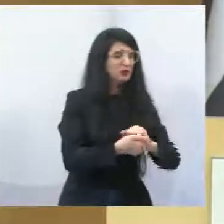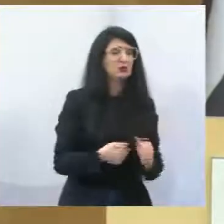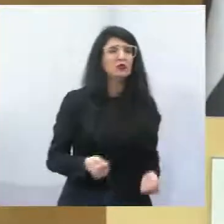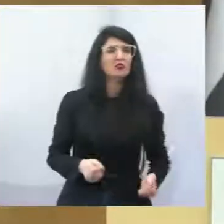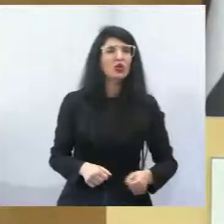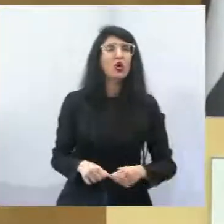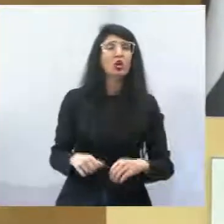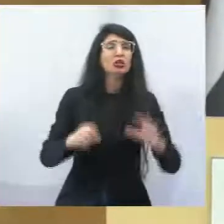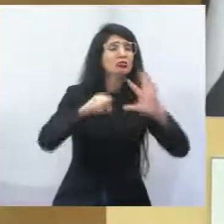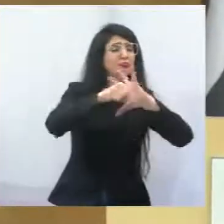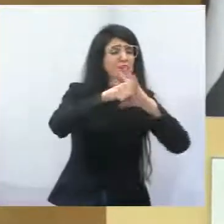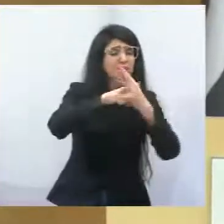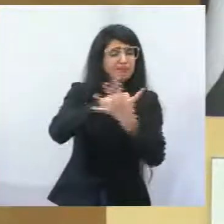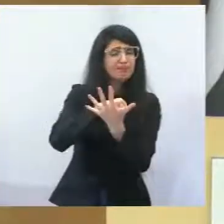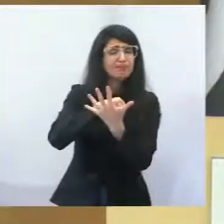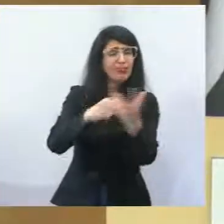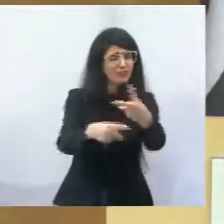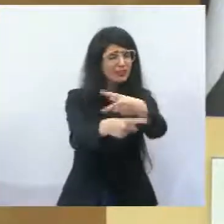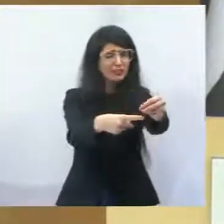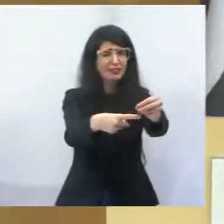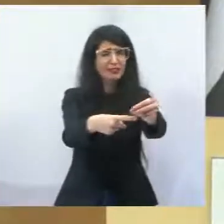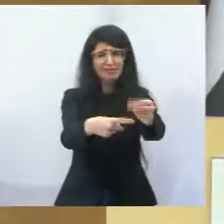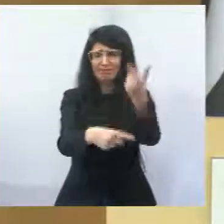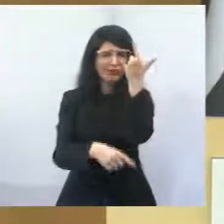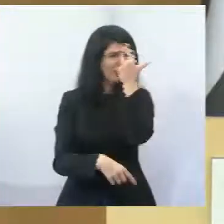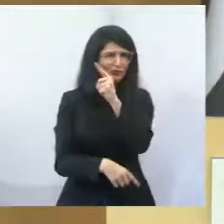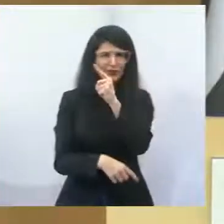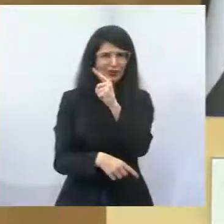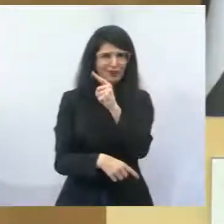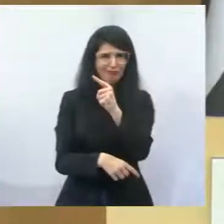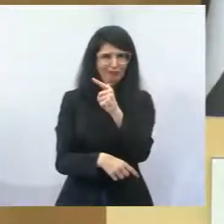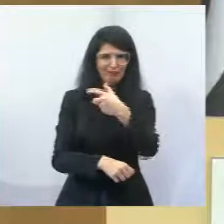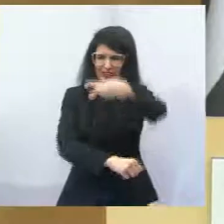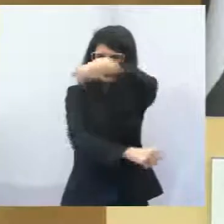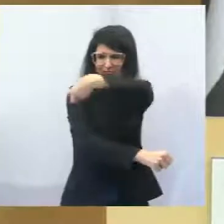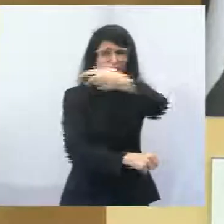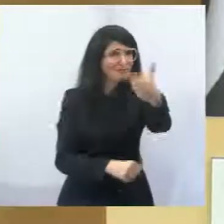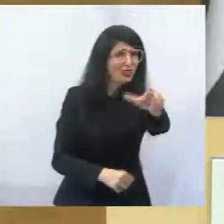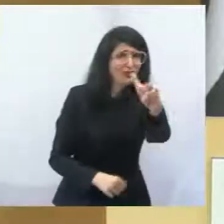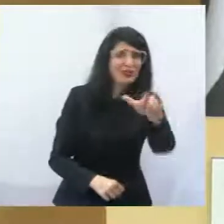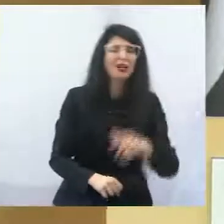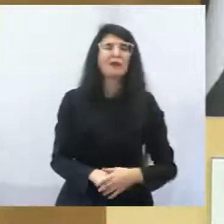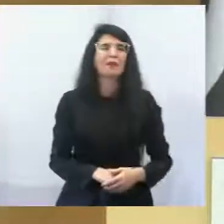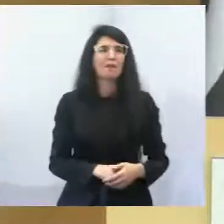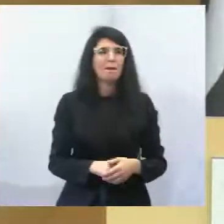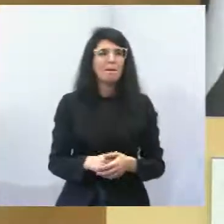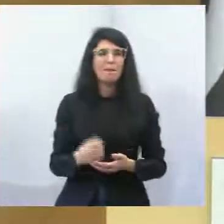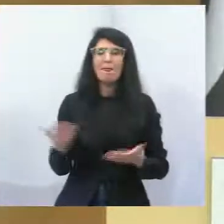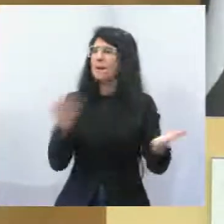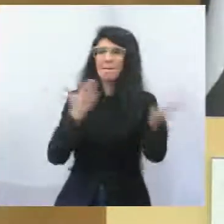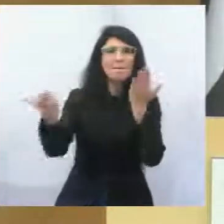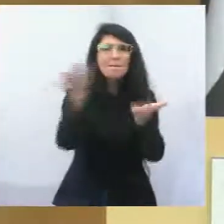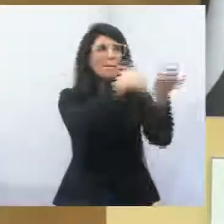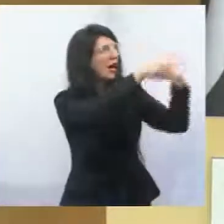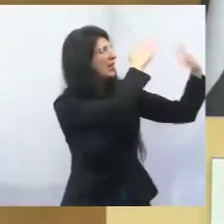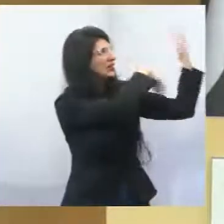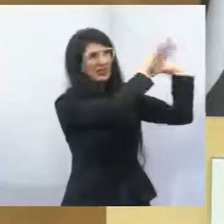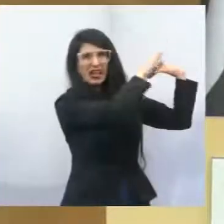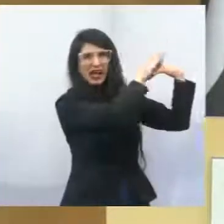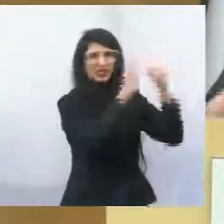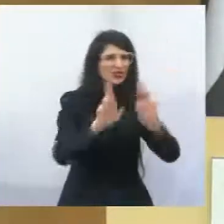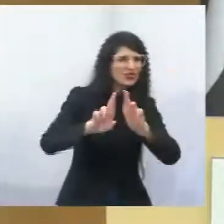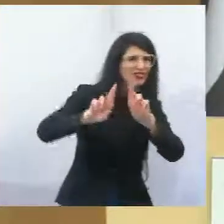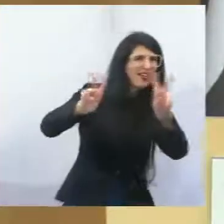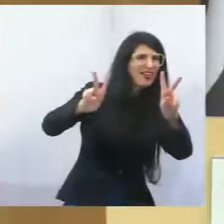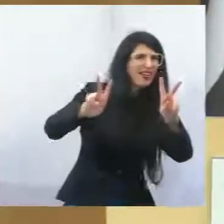outros países, a gente percebe que a forma como se enfrentou a pandemia é totalmente diferente. E por que é